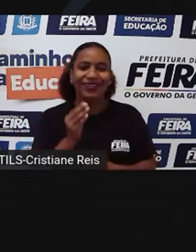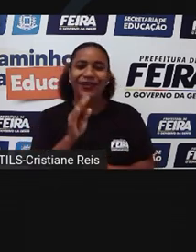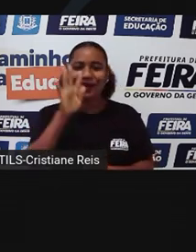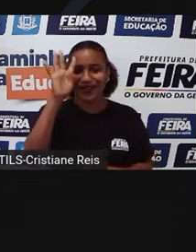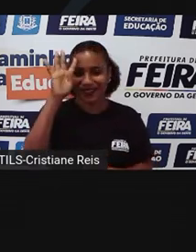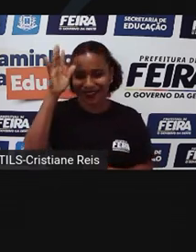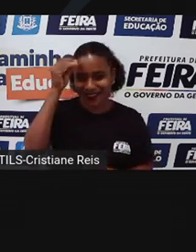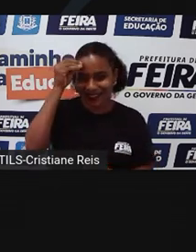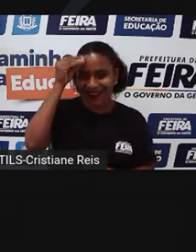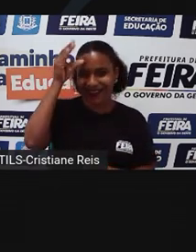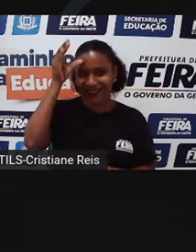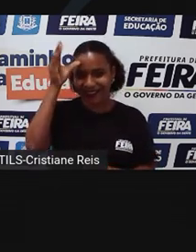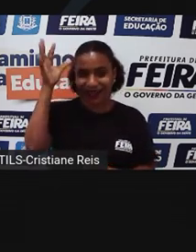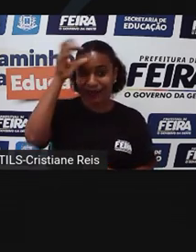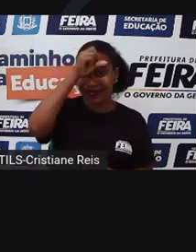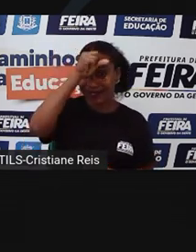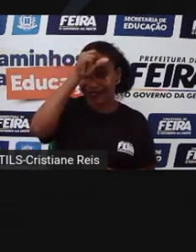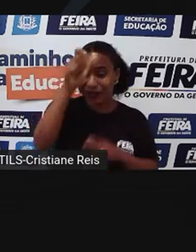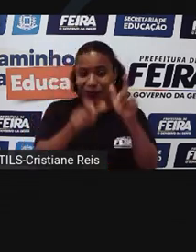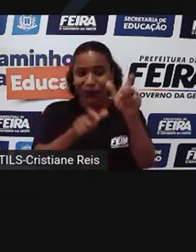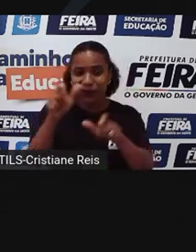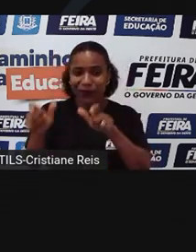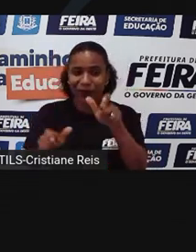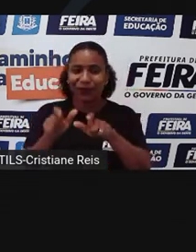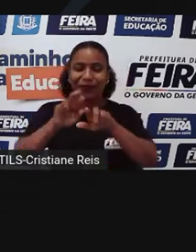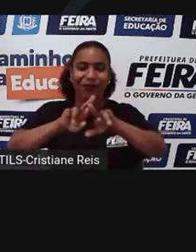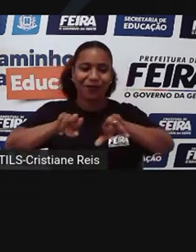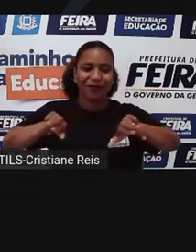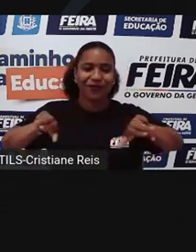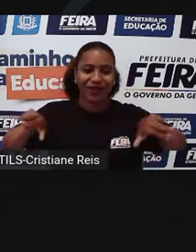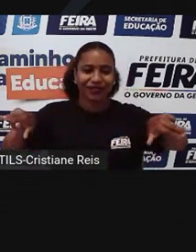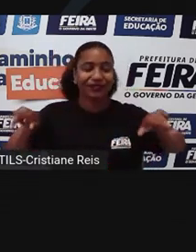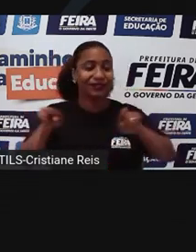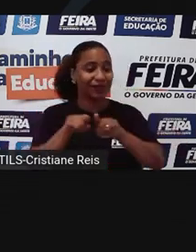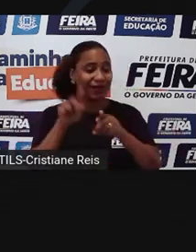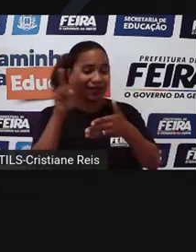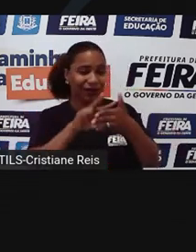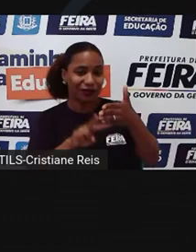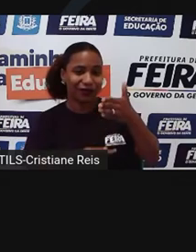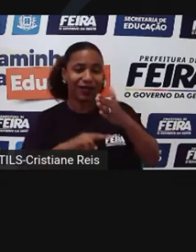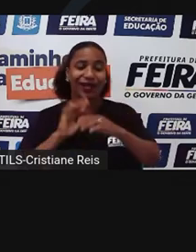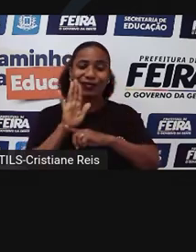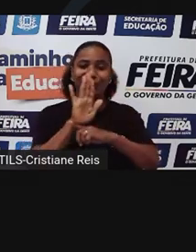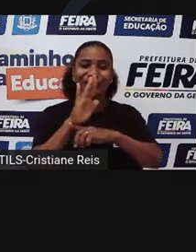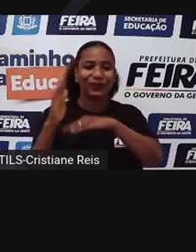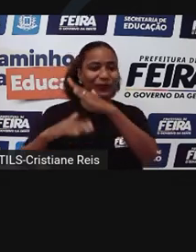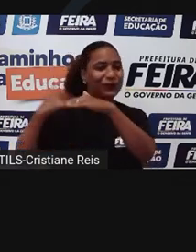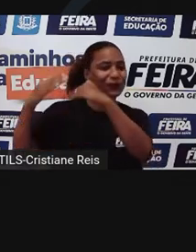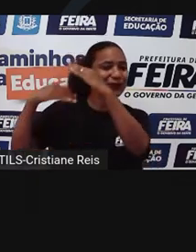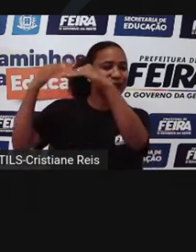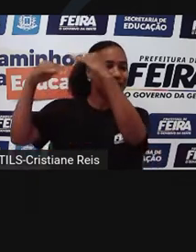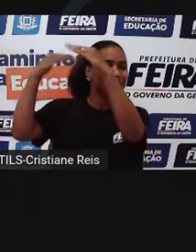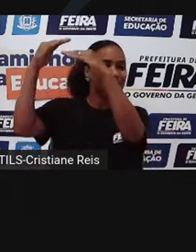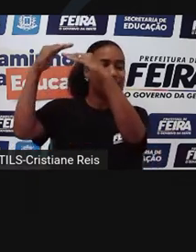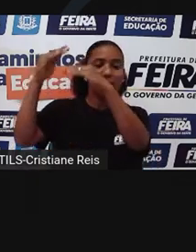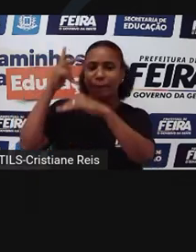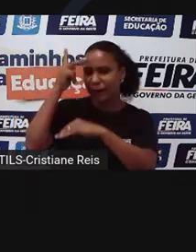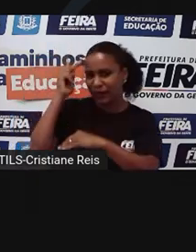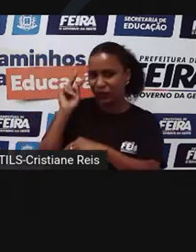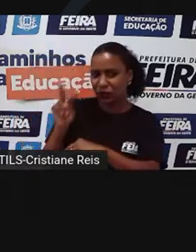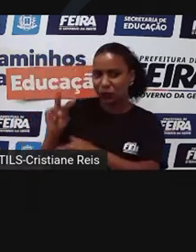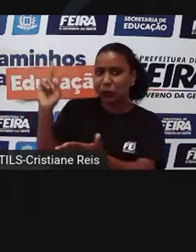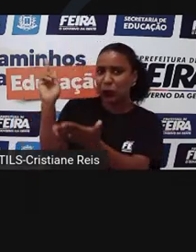sobre algo ou alguém. A leitura pode ajudar na aceleração do seu sucesso, pois a leitura te relata sobre erros que outras pessoas